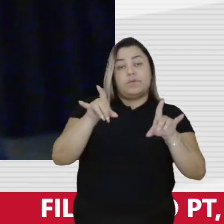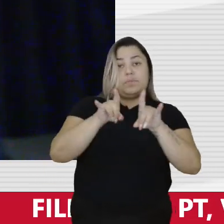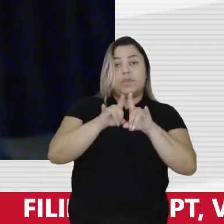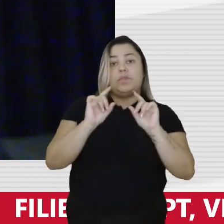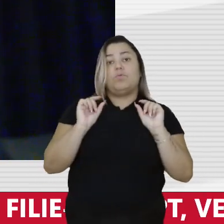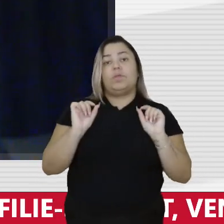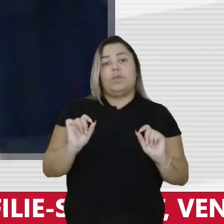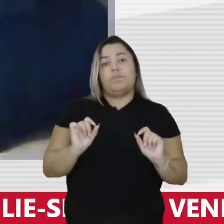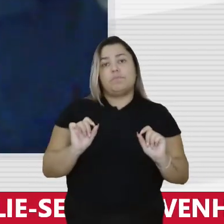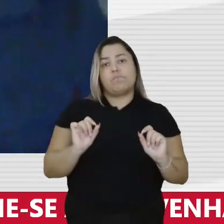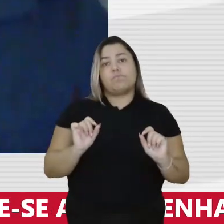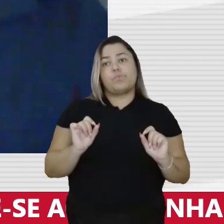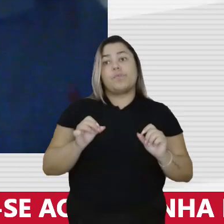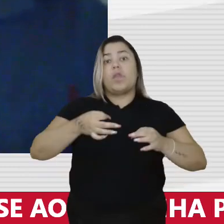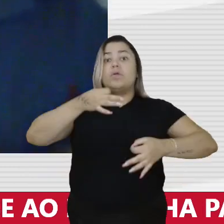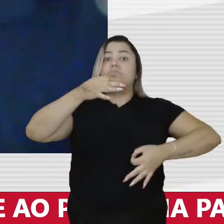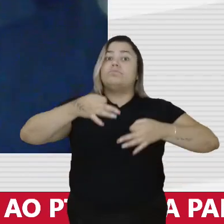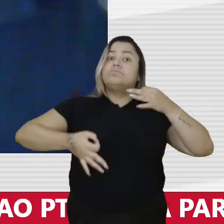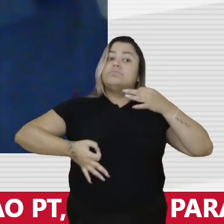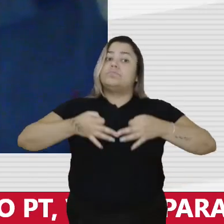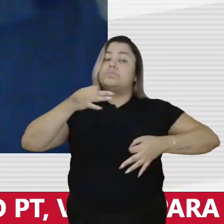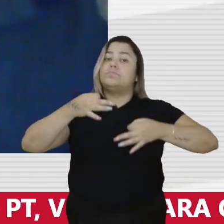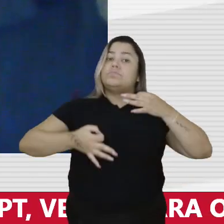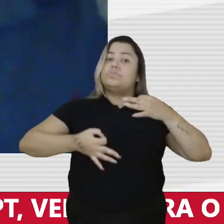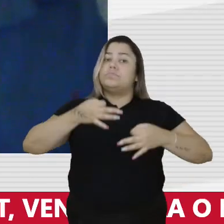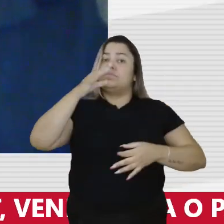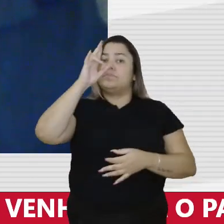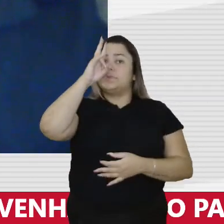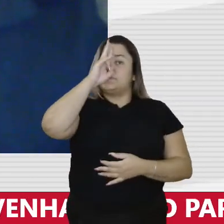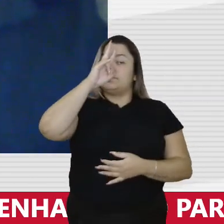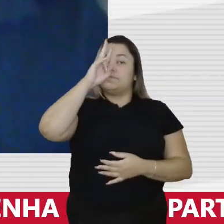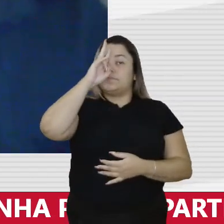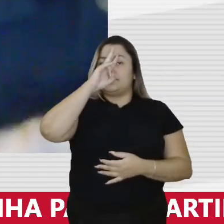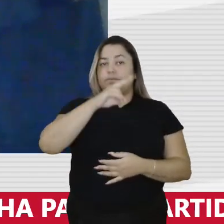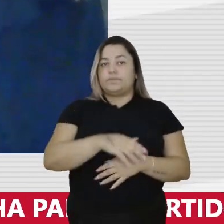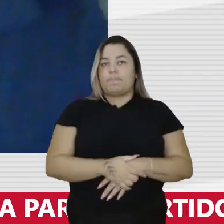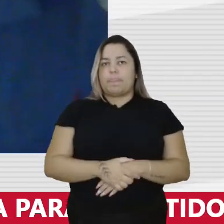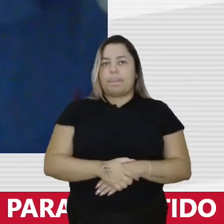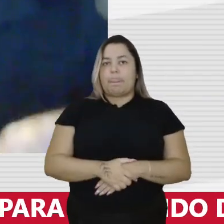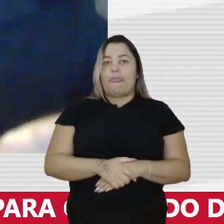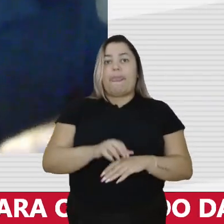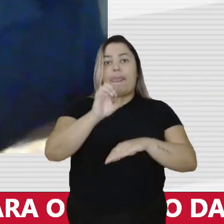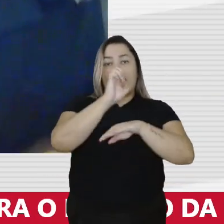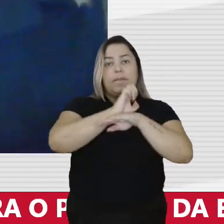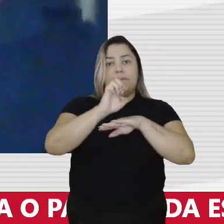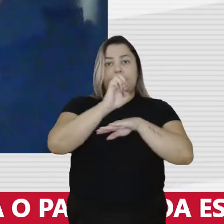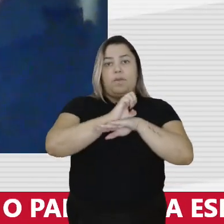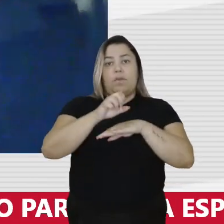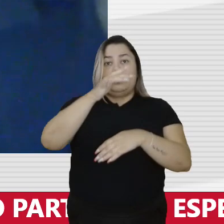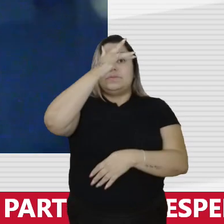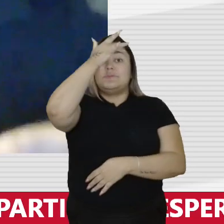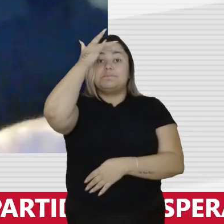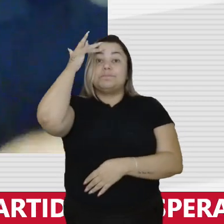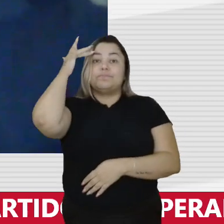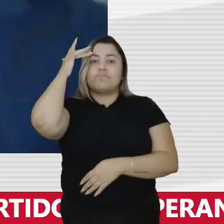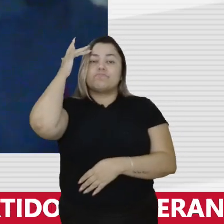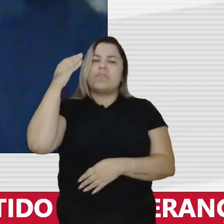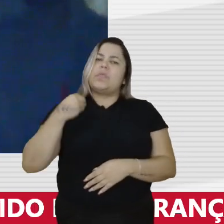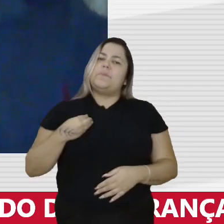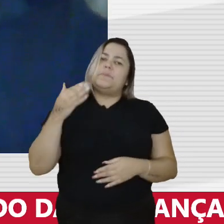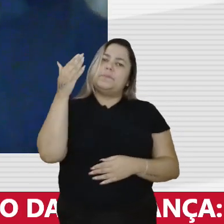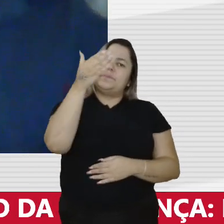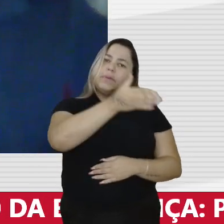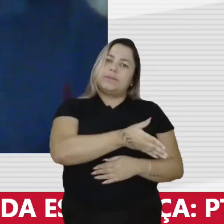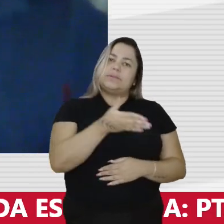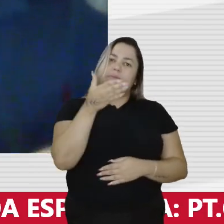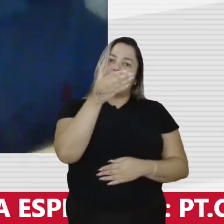é um julgamento pela história. O Estado, essas pessoas que participaram